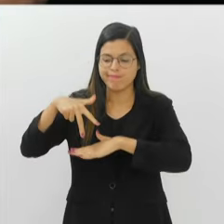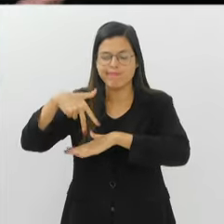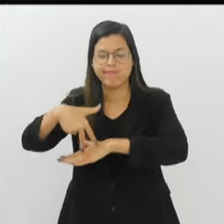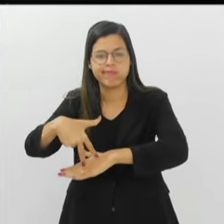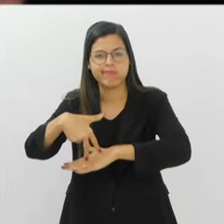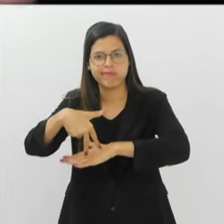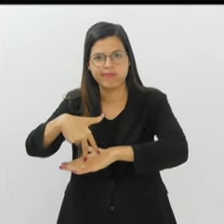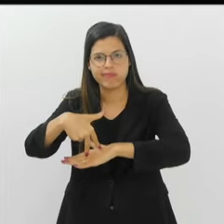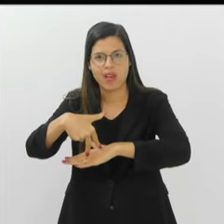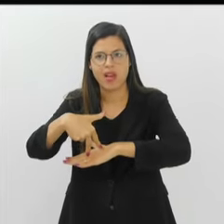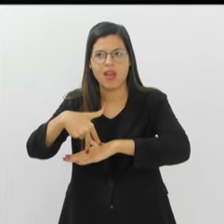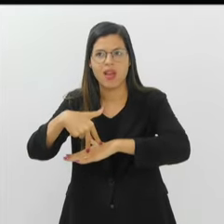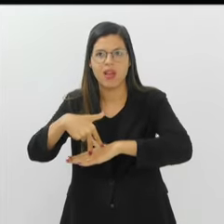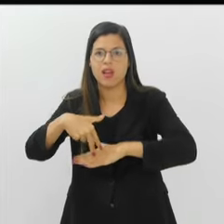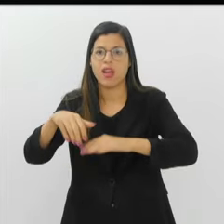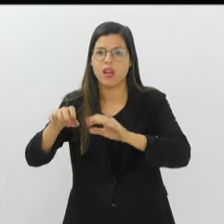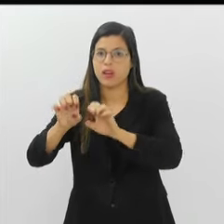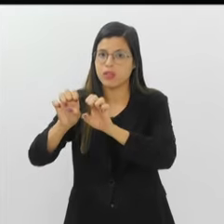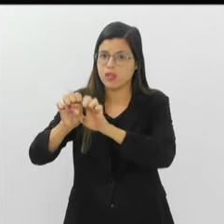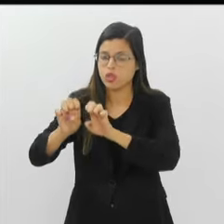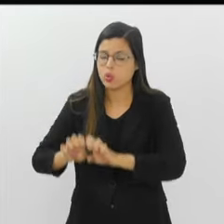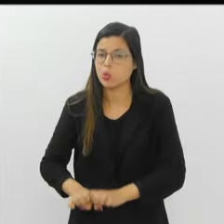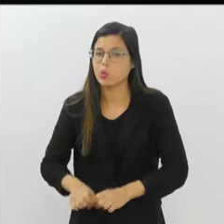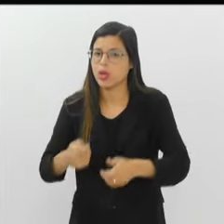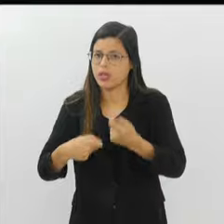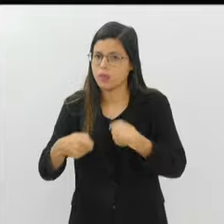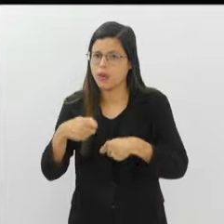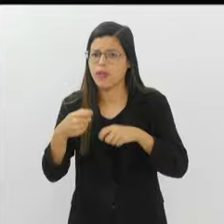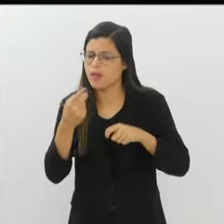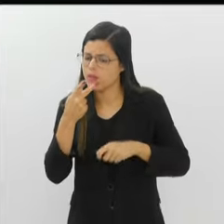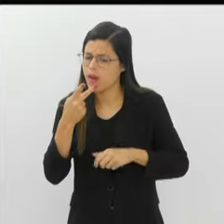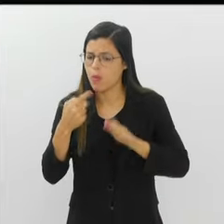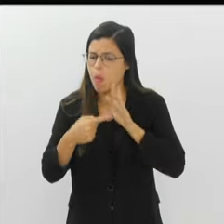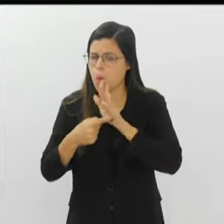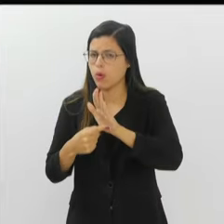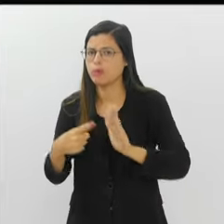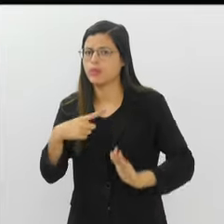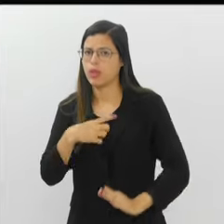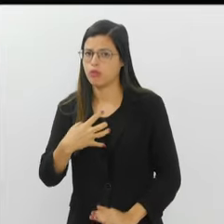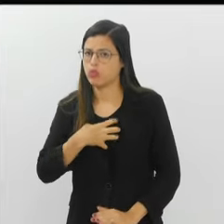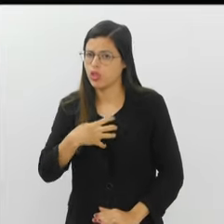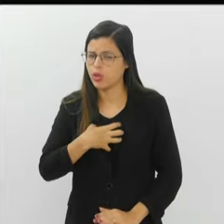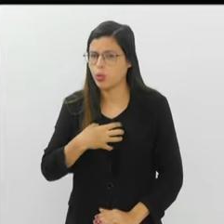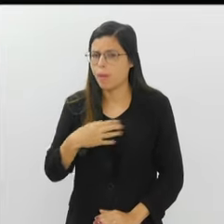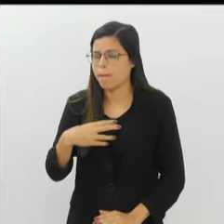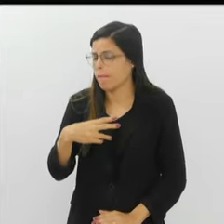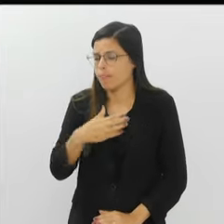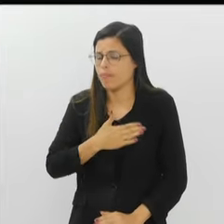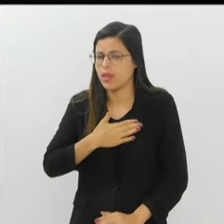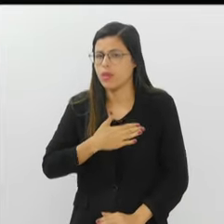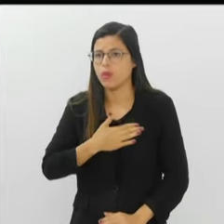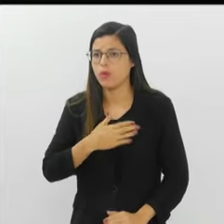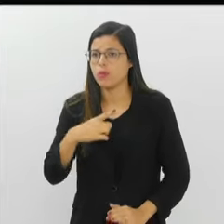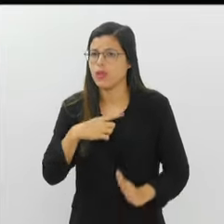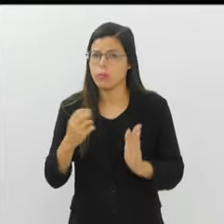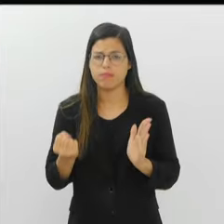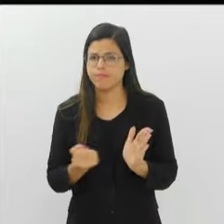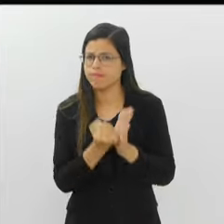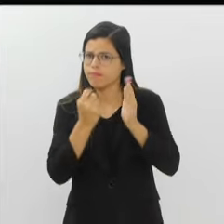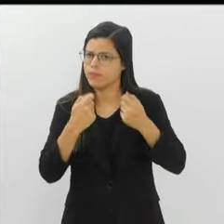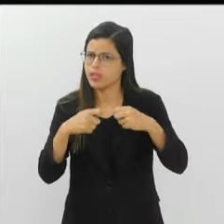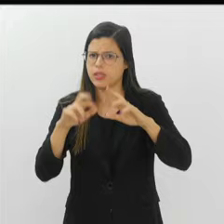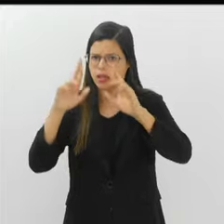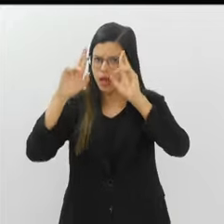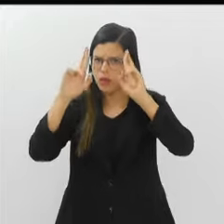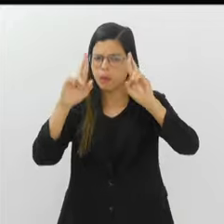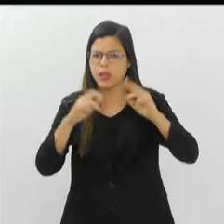impõe perante a estrutura administrativa e fala, não, eu tenho o meu estilo, tenho uma marca e a gente precisa negociar para que